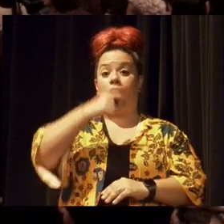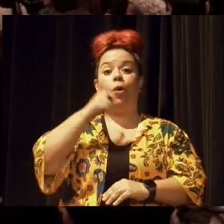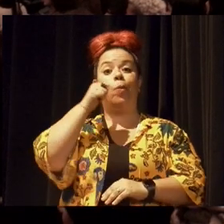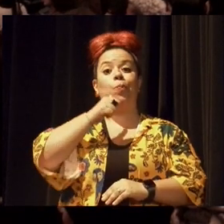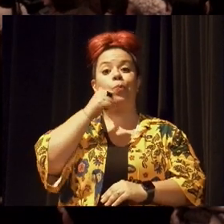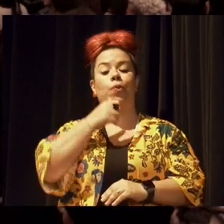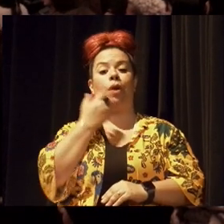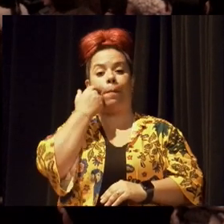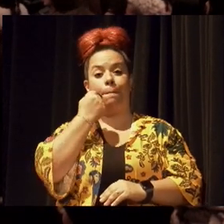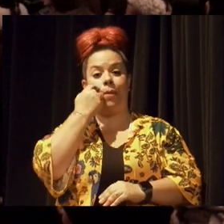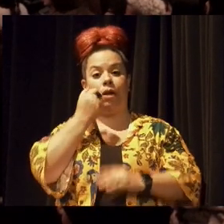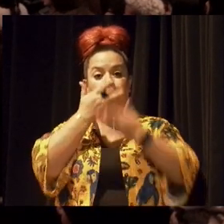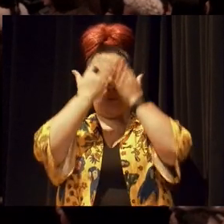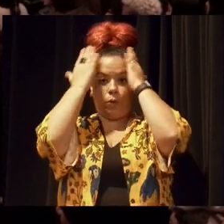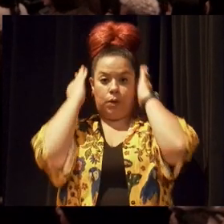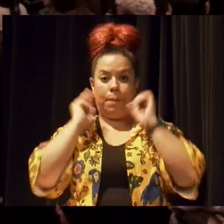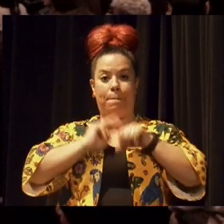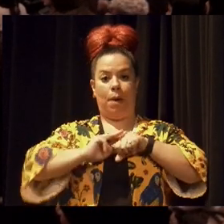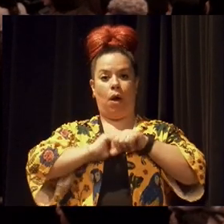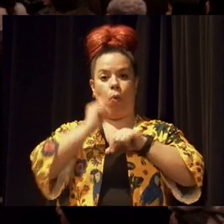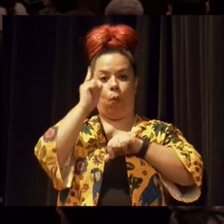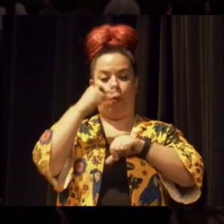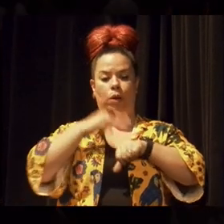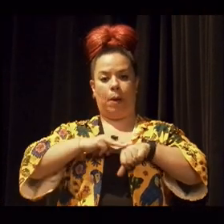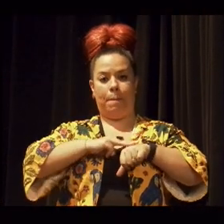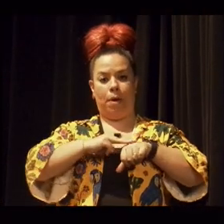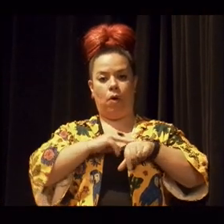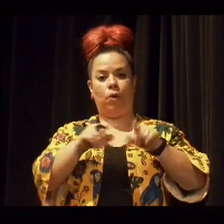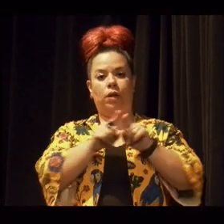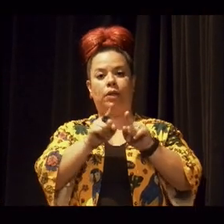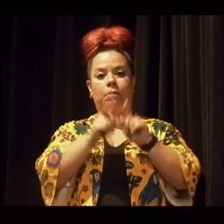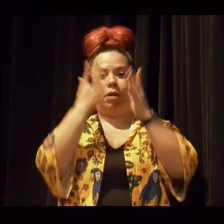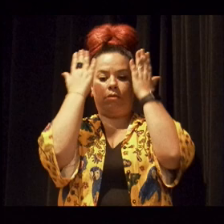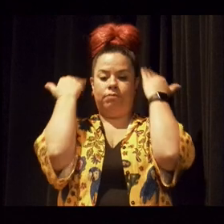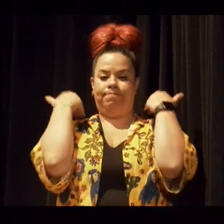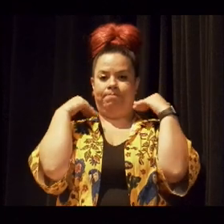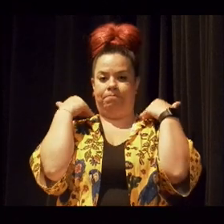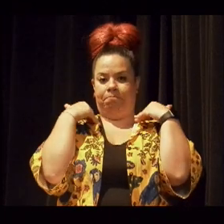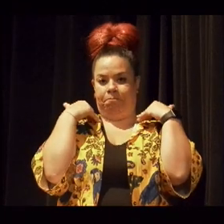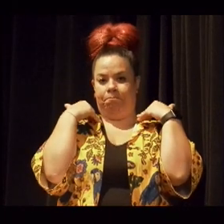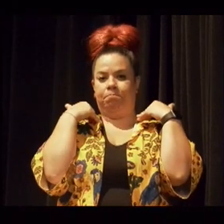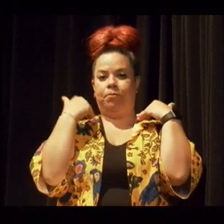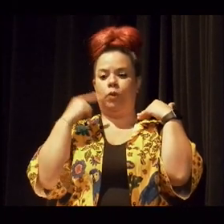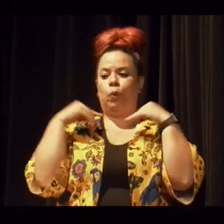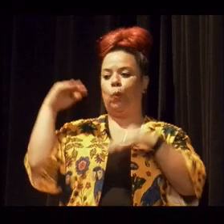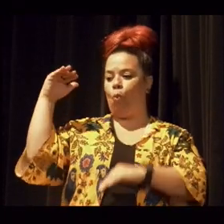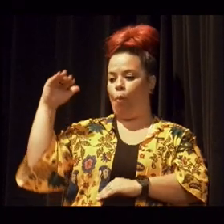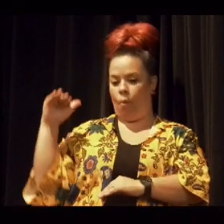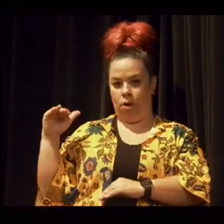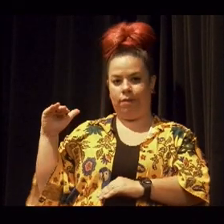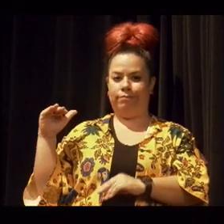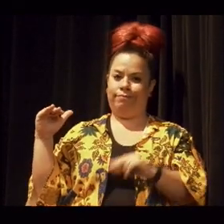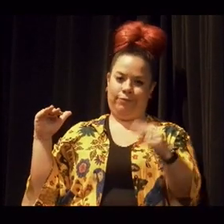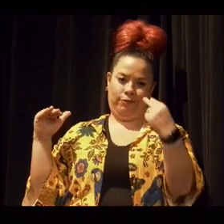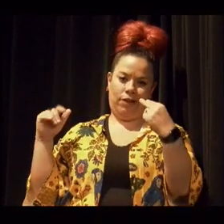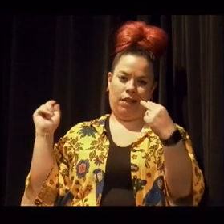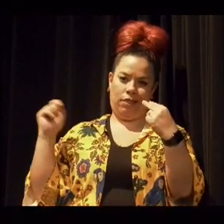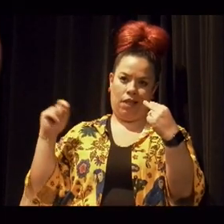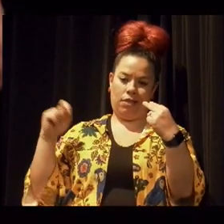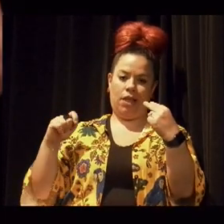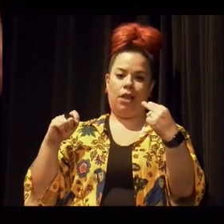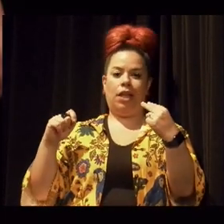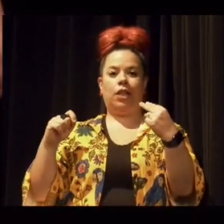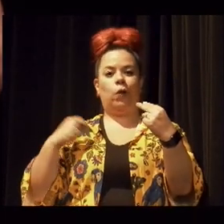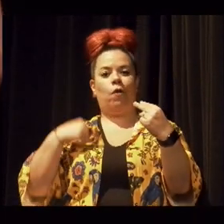branca, de cabelos castanhos, olhos castanhos, cabelos na altura do ombro, de baixa estatura, como vocês podem ver. Então vou